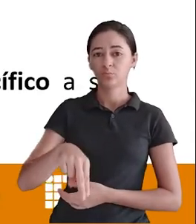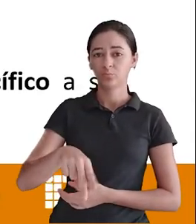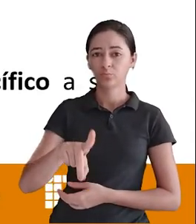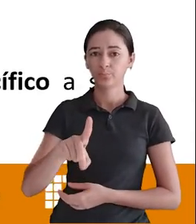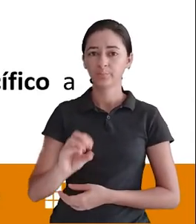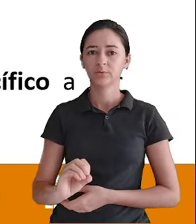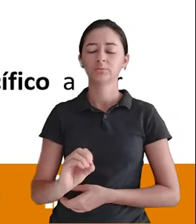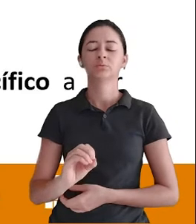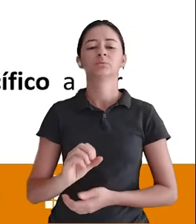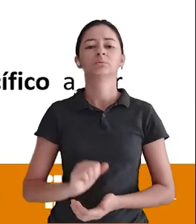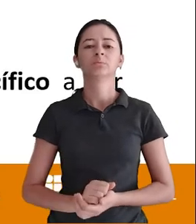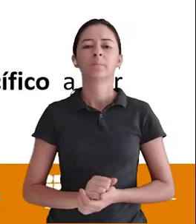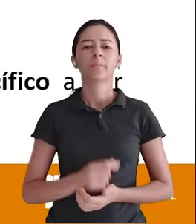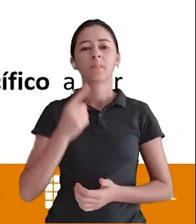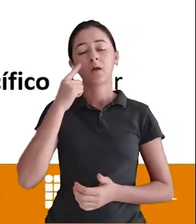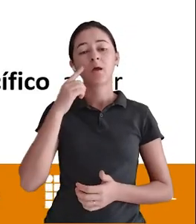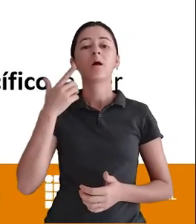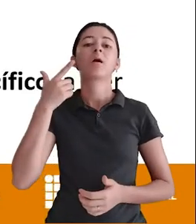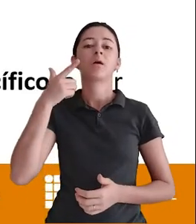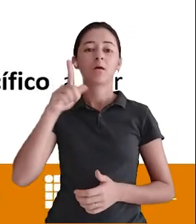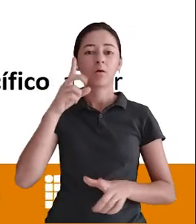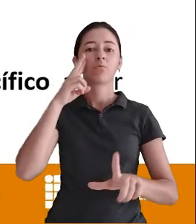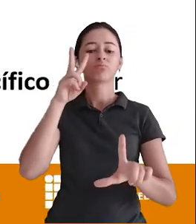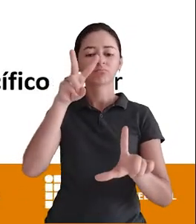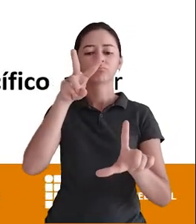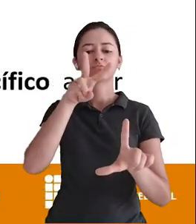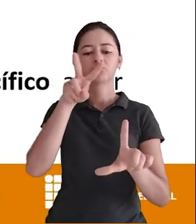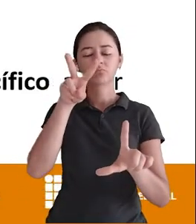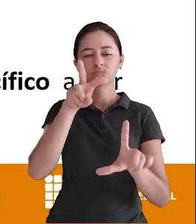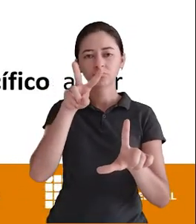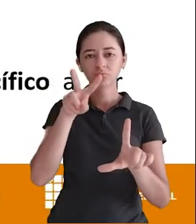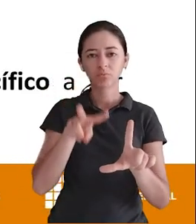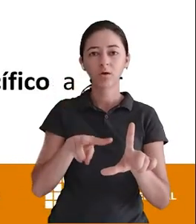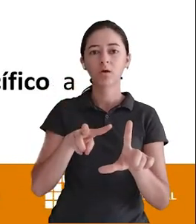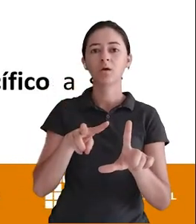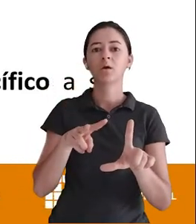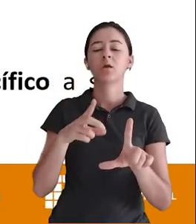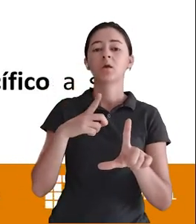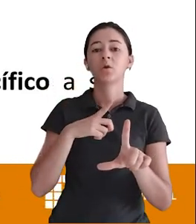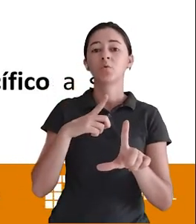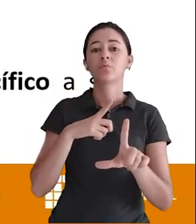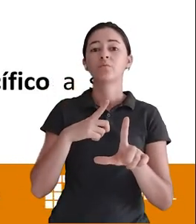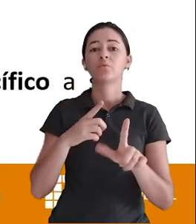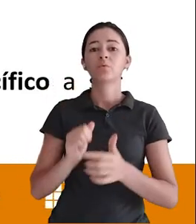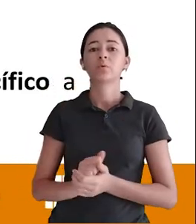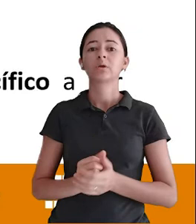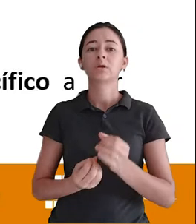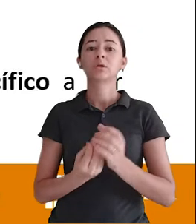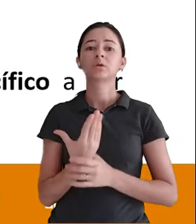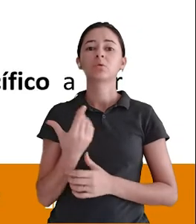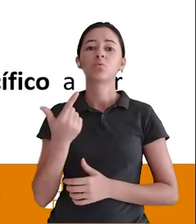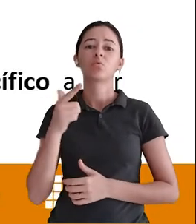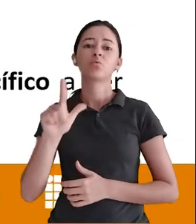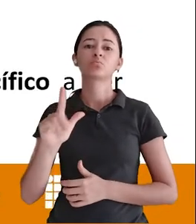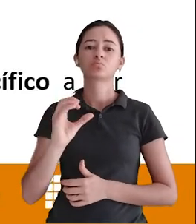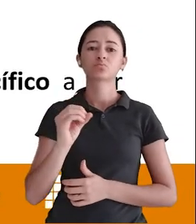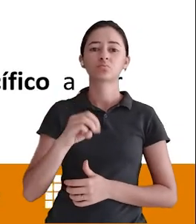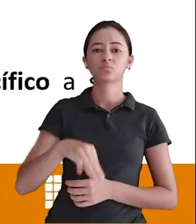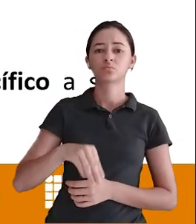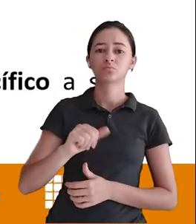aula E aí sim eu vejo Como está criada a tabela E aí sim eu vou fazer um comando Para então